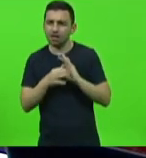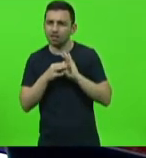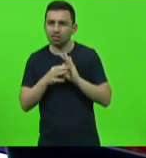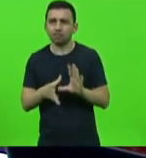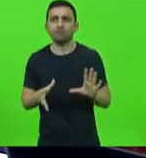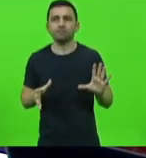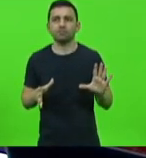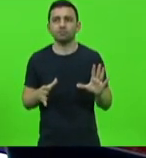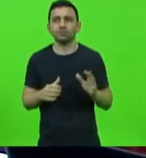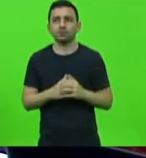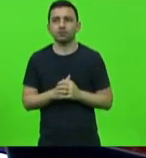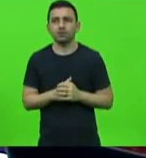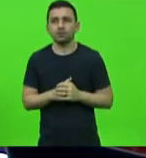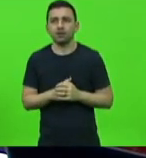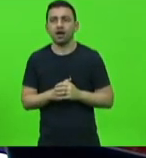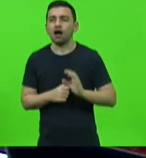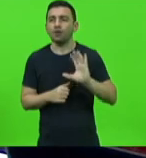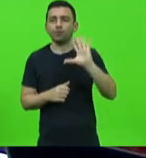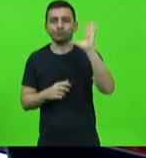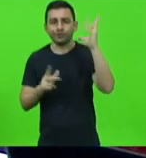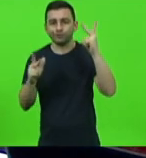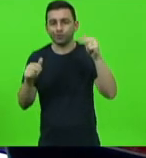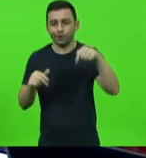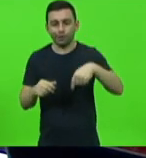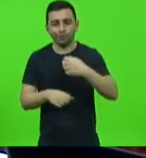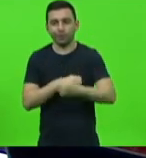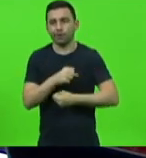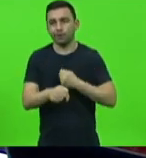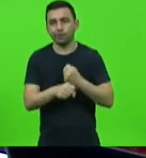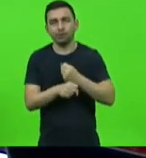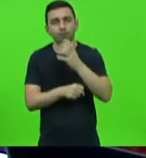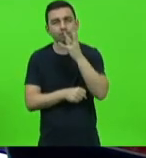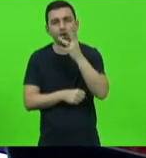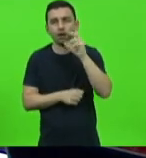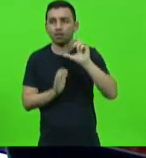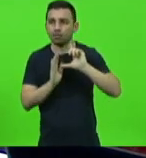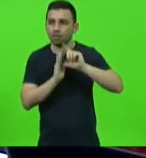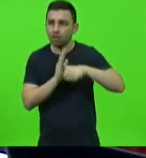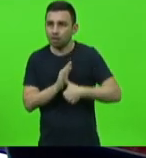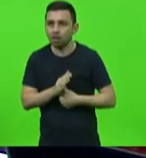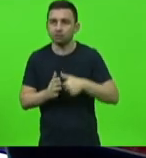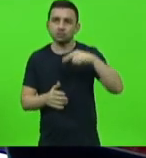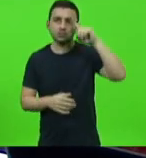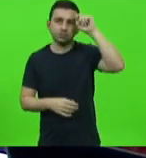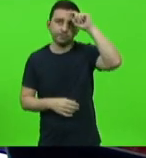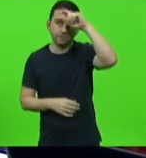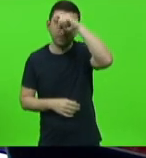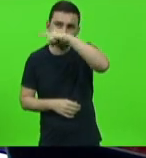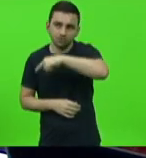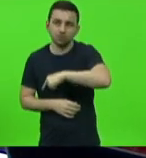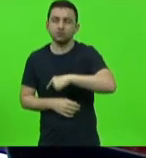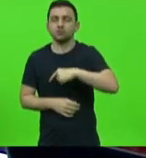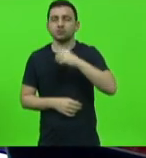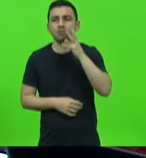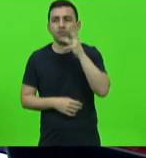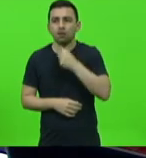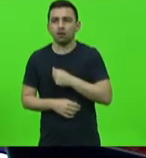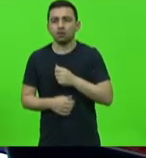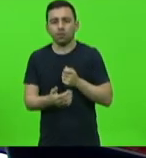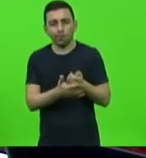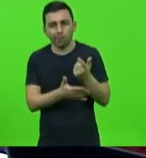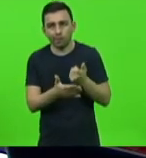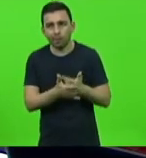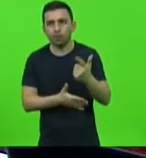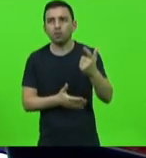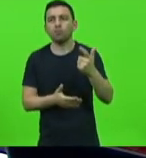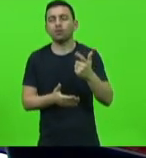e não aconteça como esse ano também do atraso e da dificuldade da demora da compra da vacina